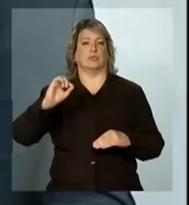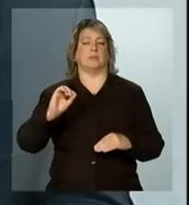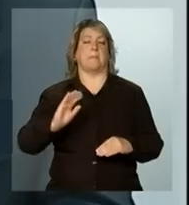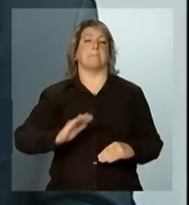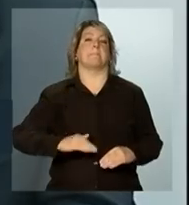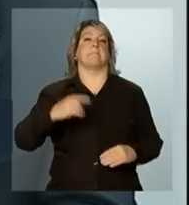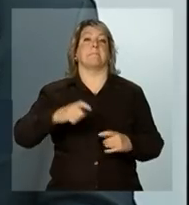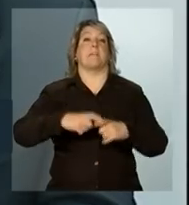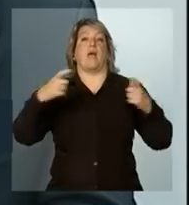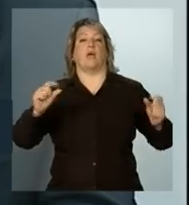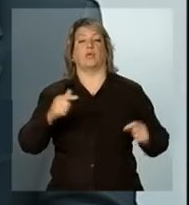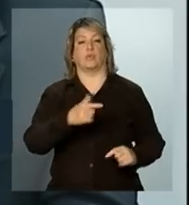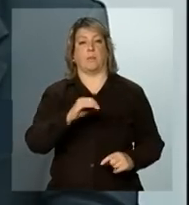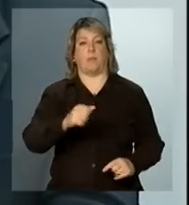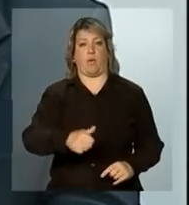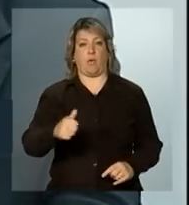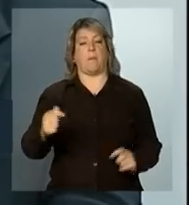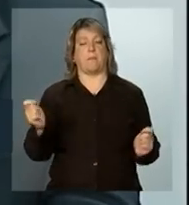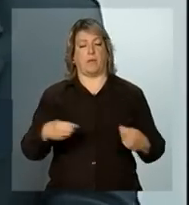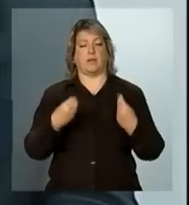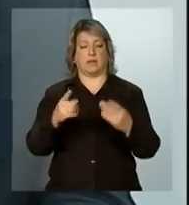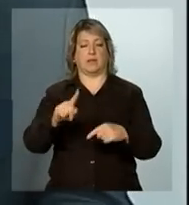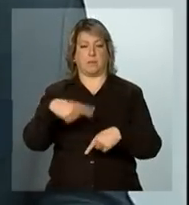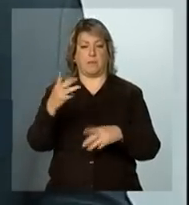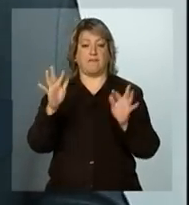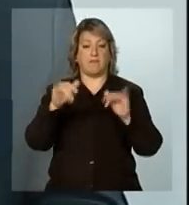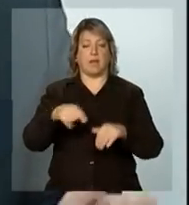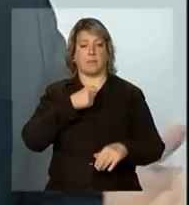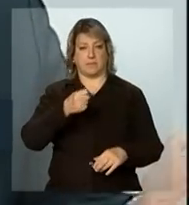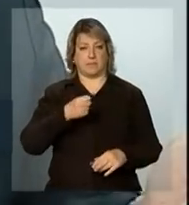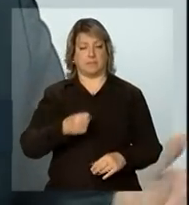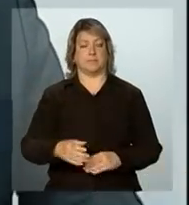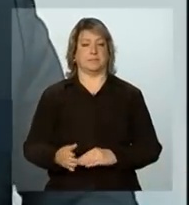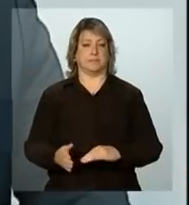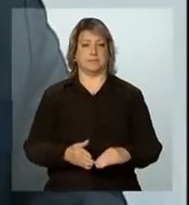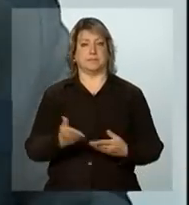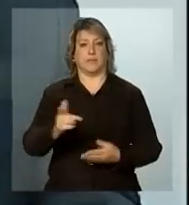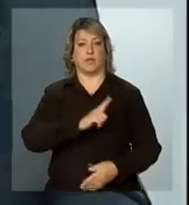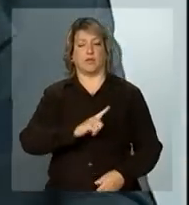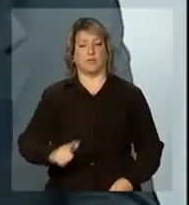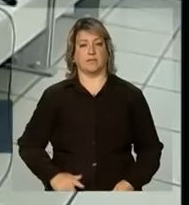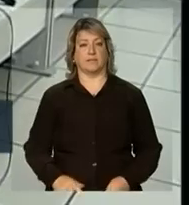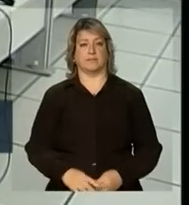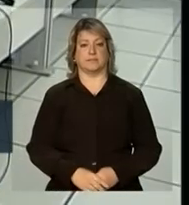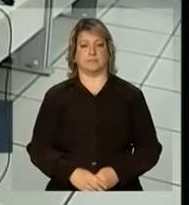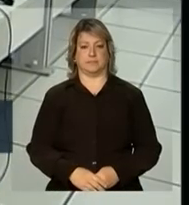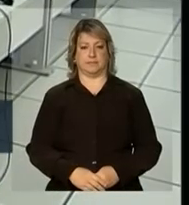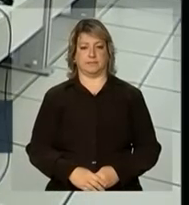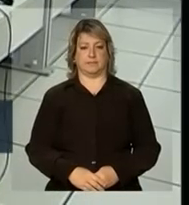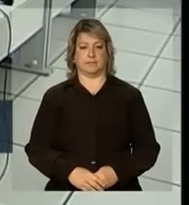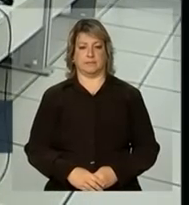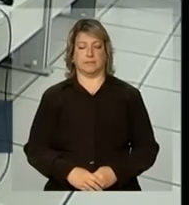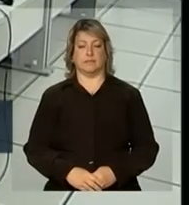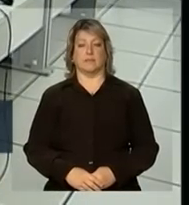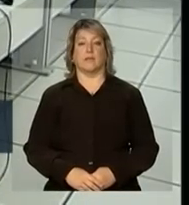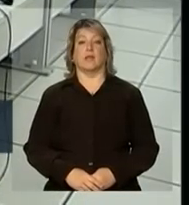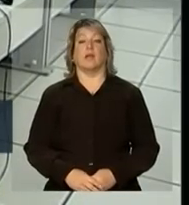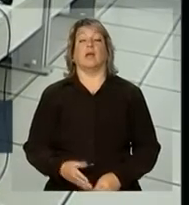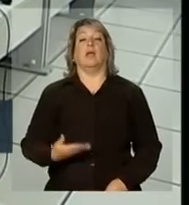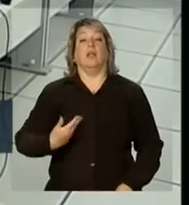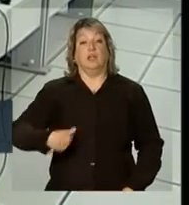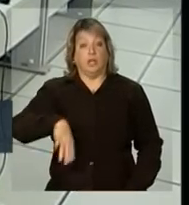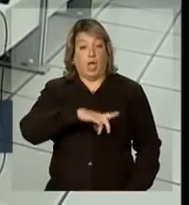e eu poderei lhe encaminhar após o nosso encontro. Governador, nós estamos